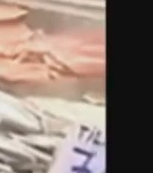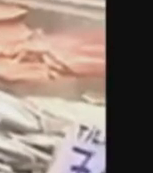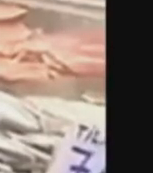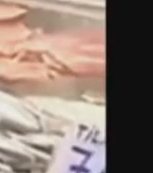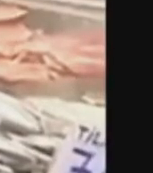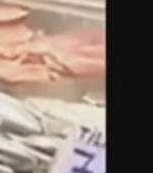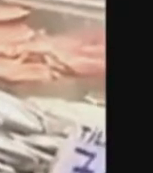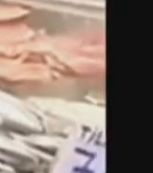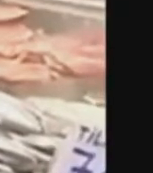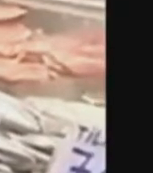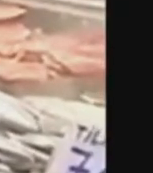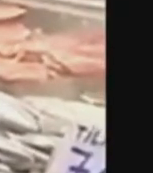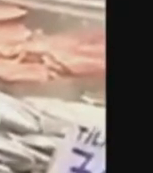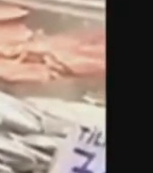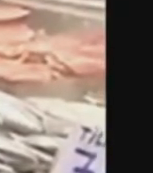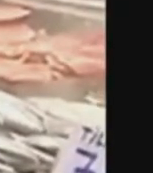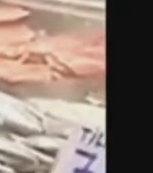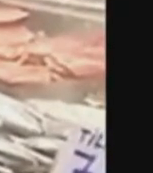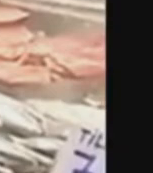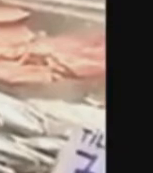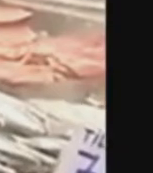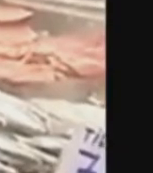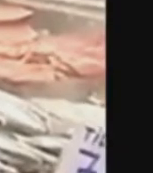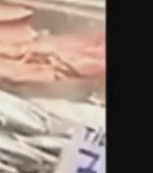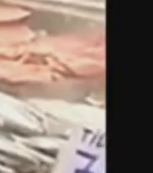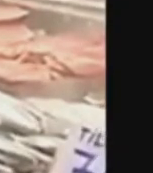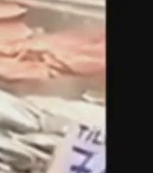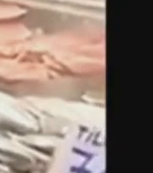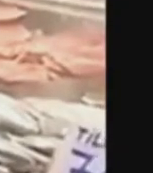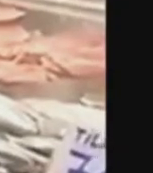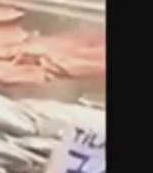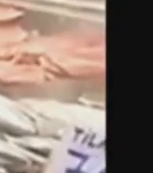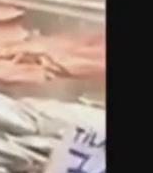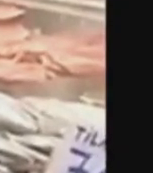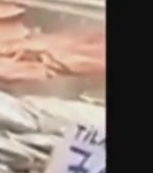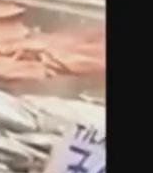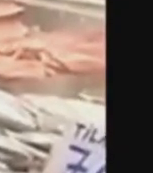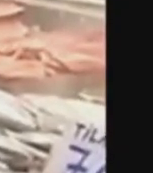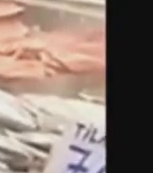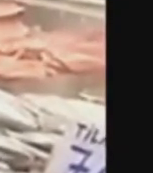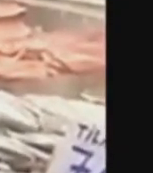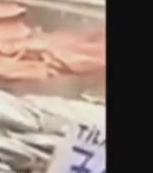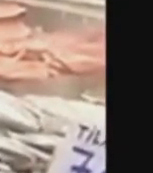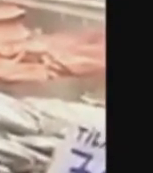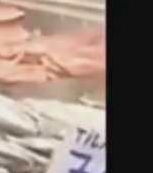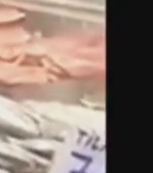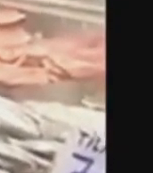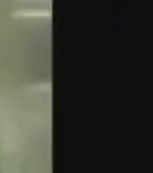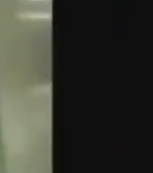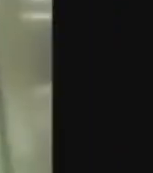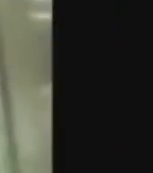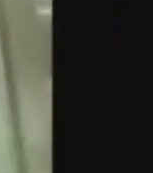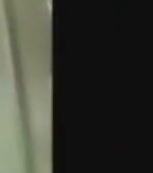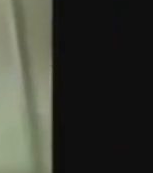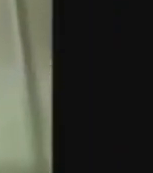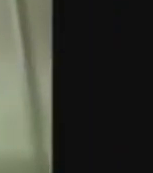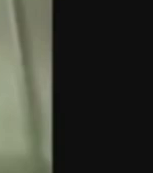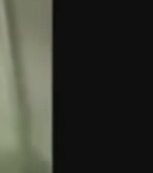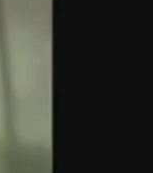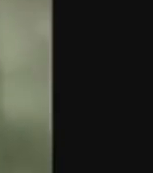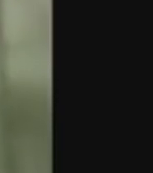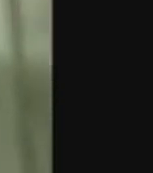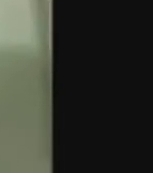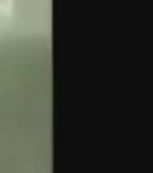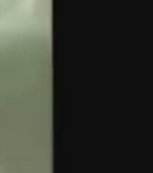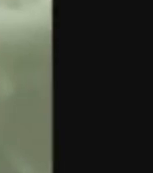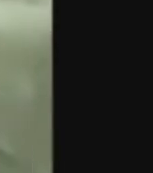Esta é a primeira vez que uma prefeitura realiza no Brasil uma operação como esta, com exames de DNA. A intenção é saber se